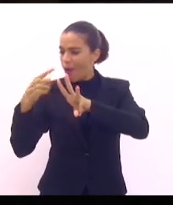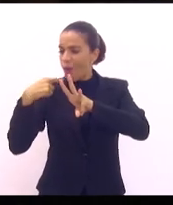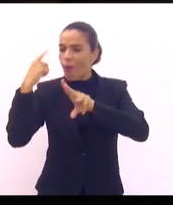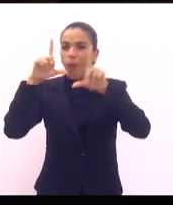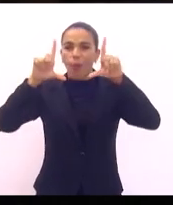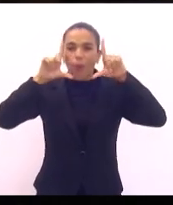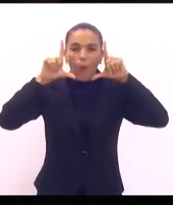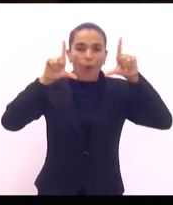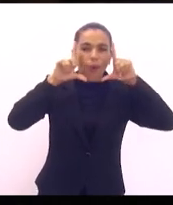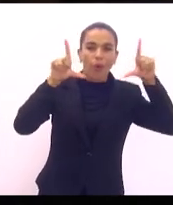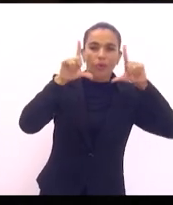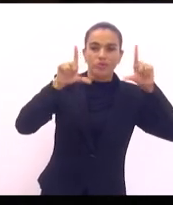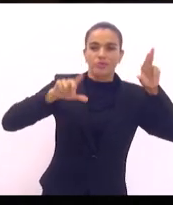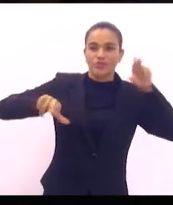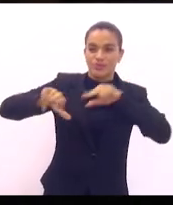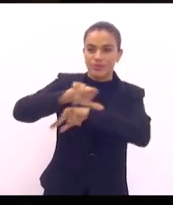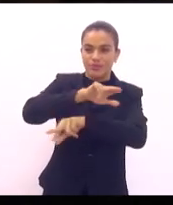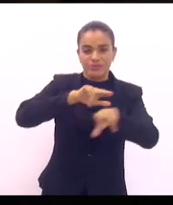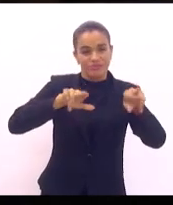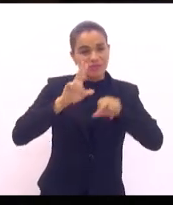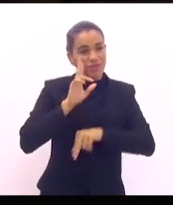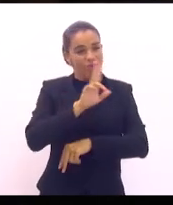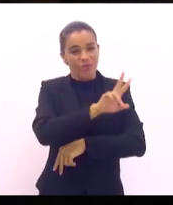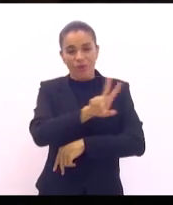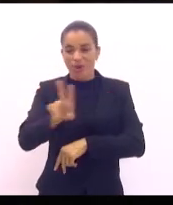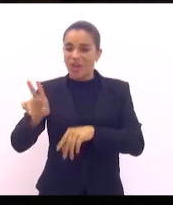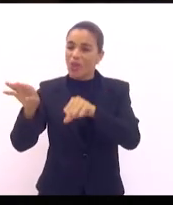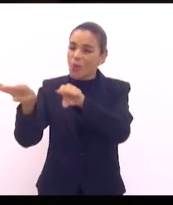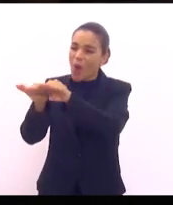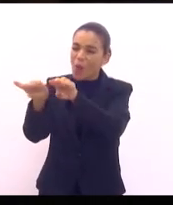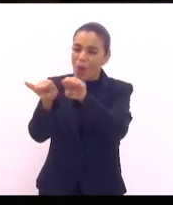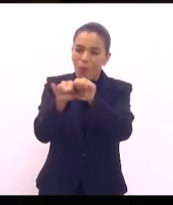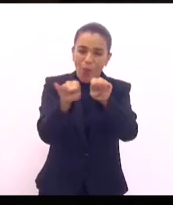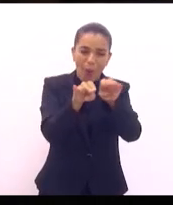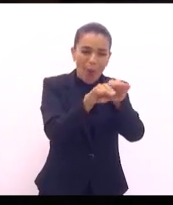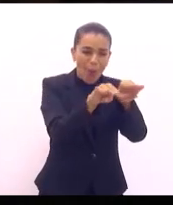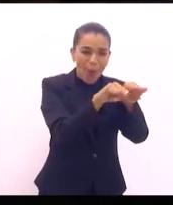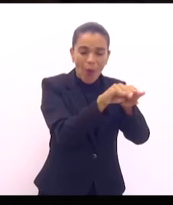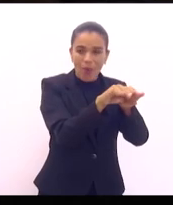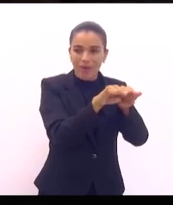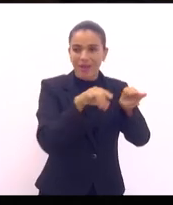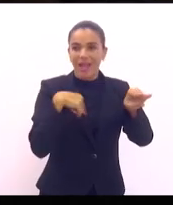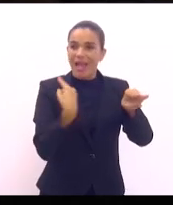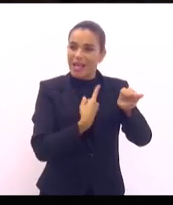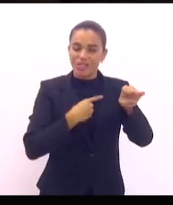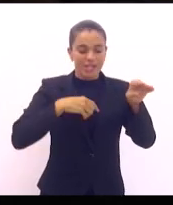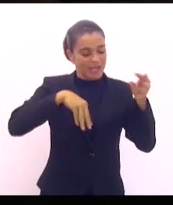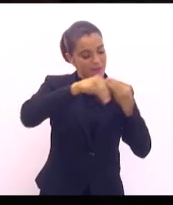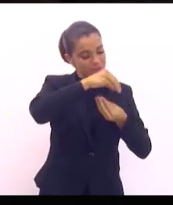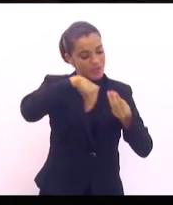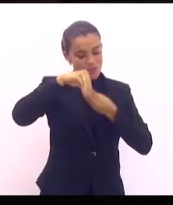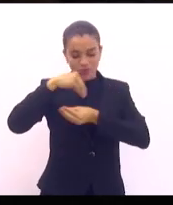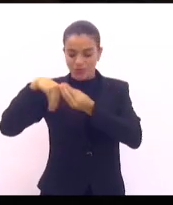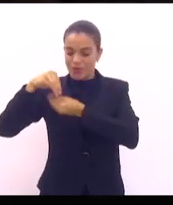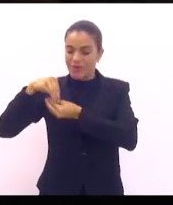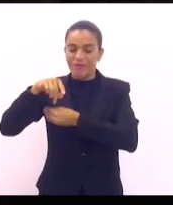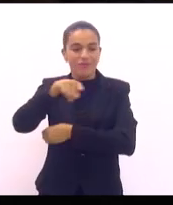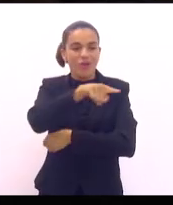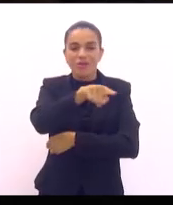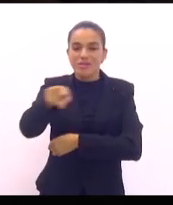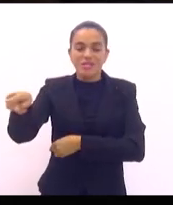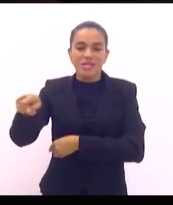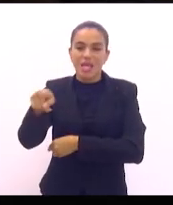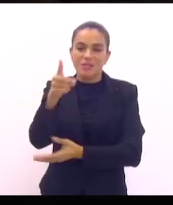todas diferentes. Eu olho para vocês, é tudo igualzinho. Nós nos misturamos, vocês não se misturam.